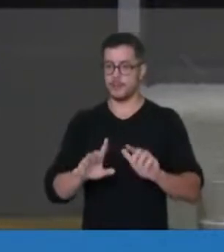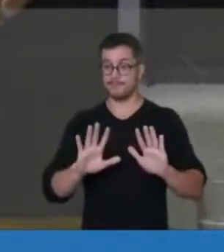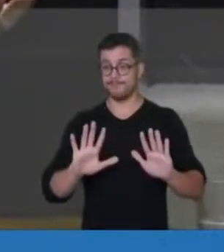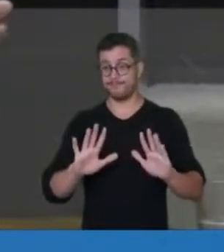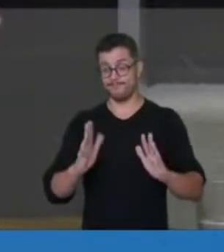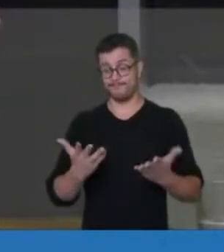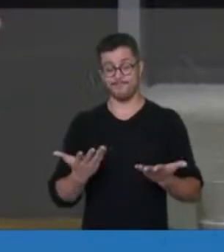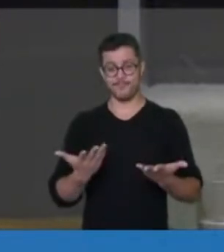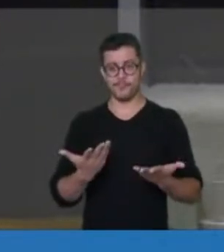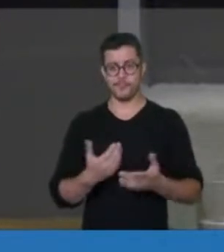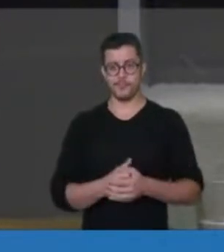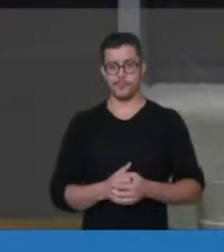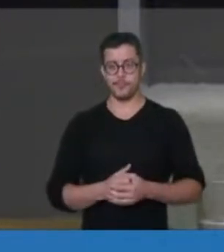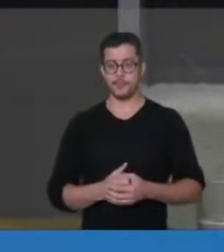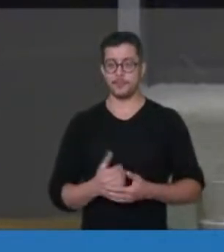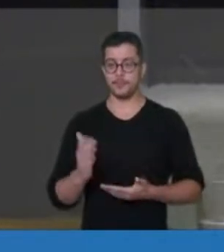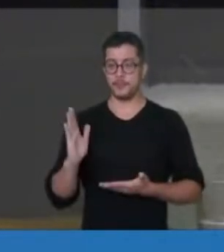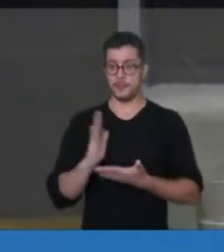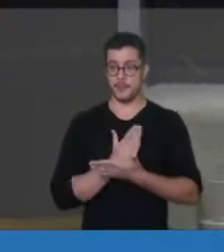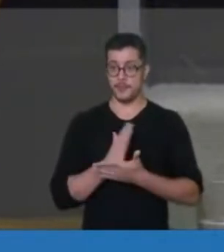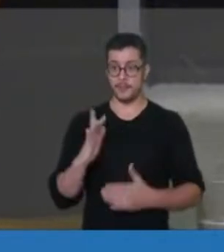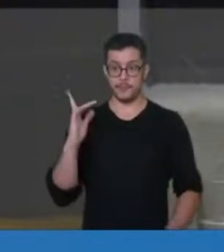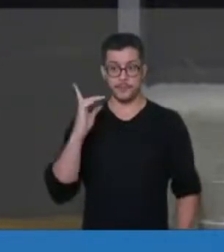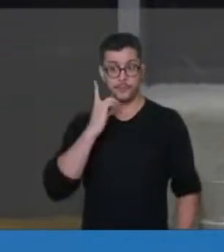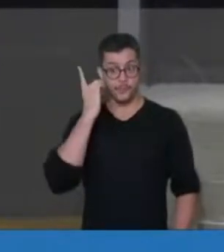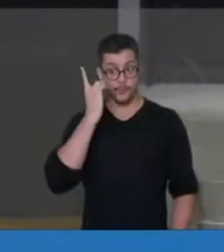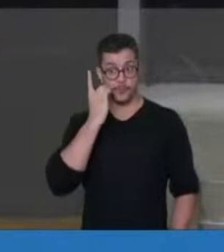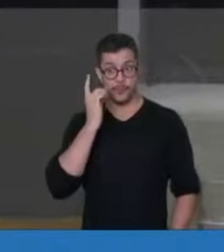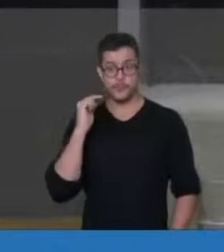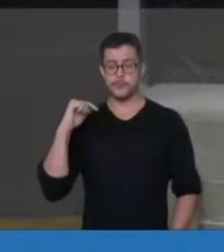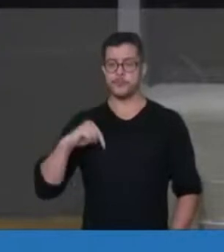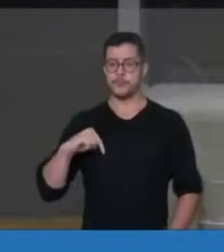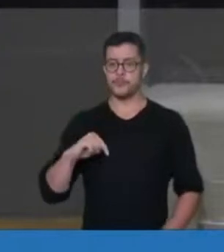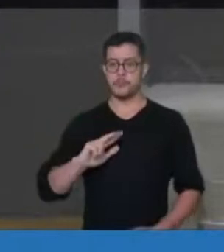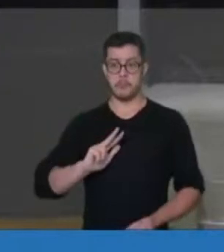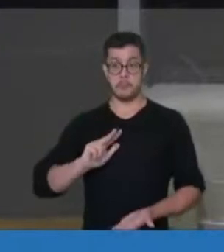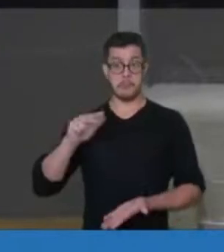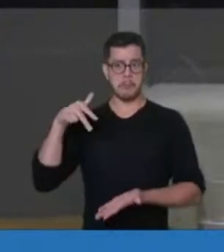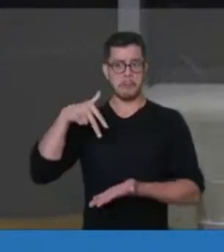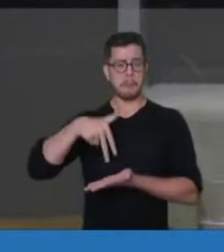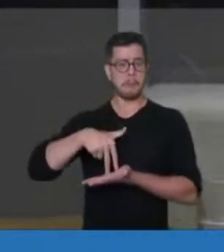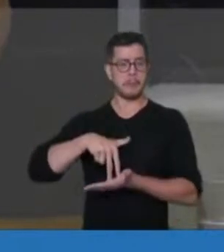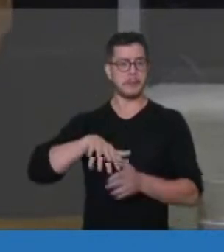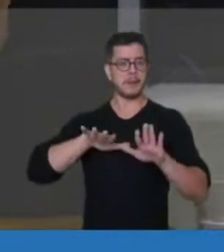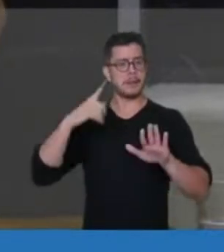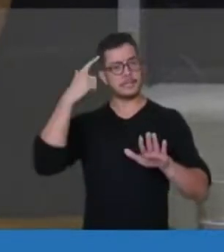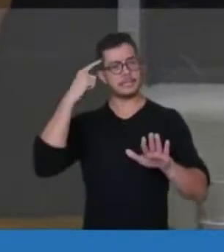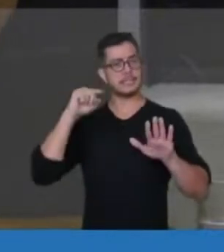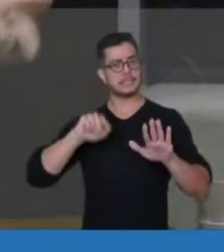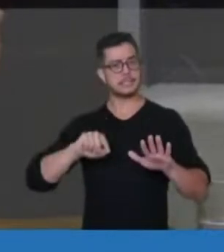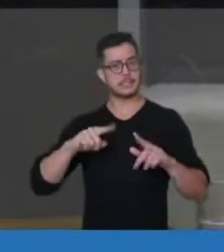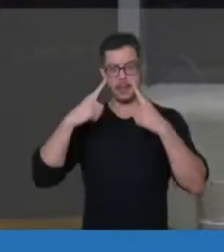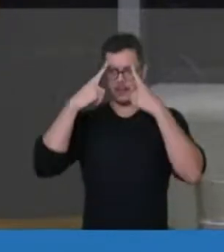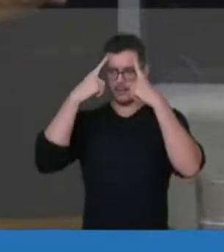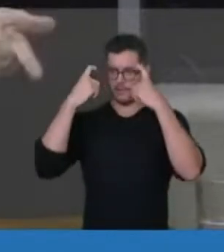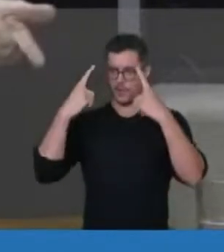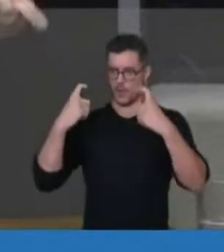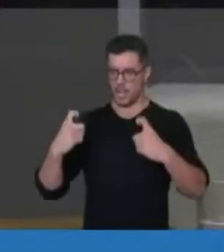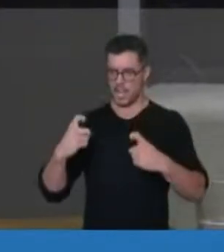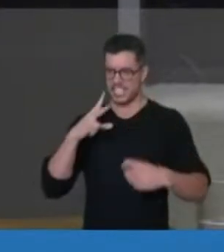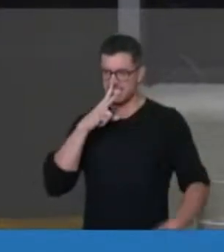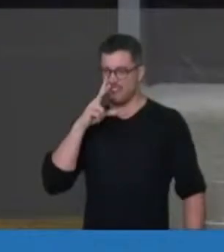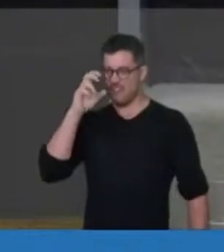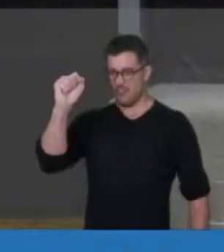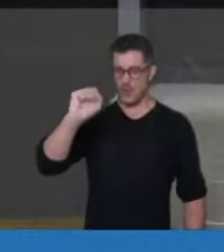Muitos parlamentares, inclusive, ainda sobem à tribuna nesta concepção de que a violência e a força e o